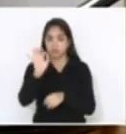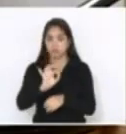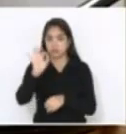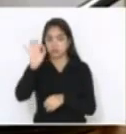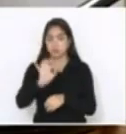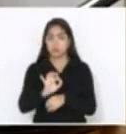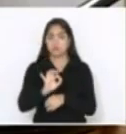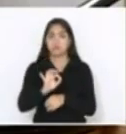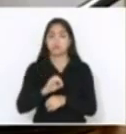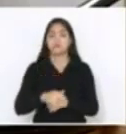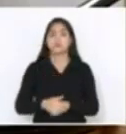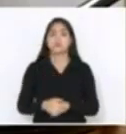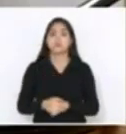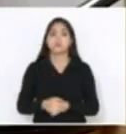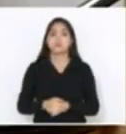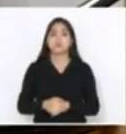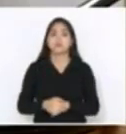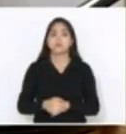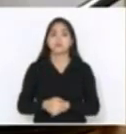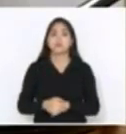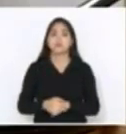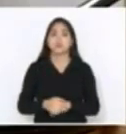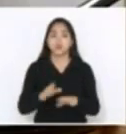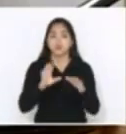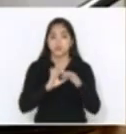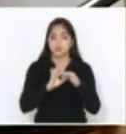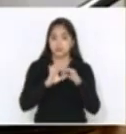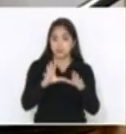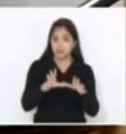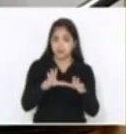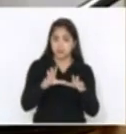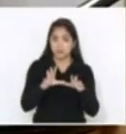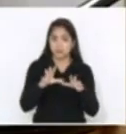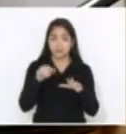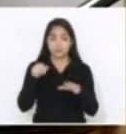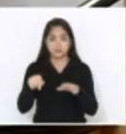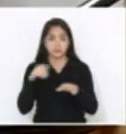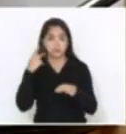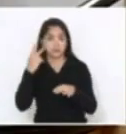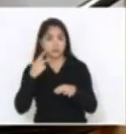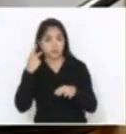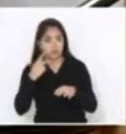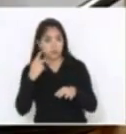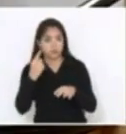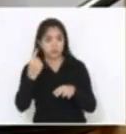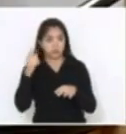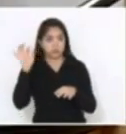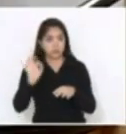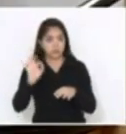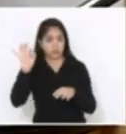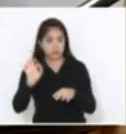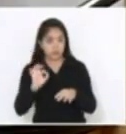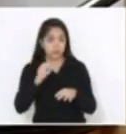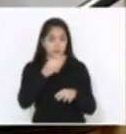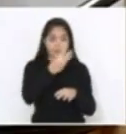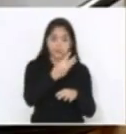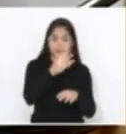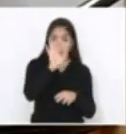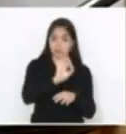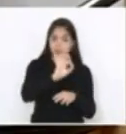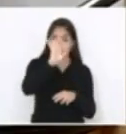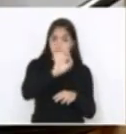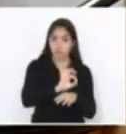a deliberação do parlamento 1%, e 3%